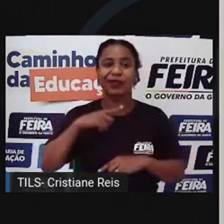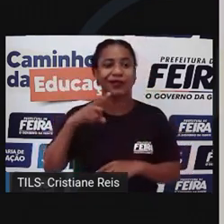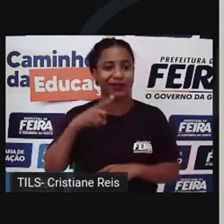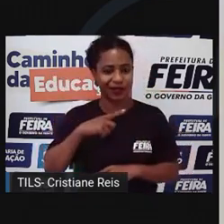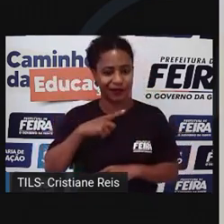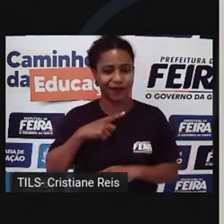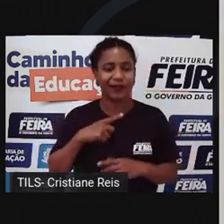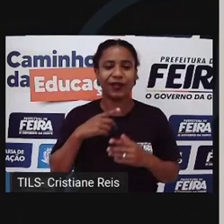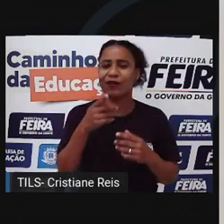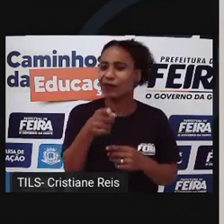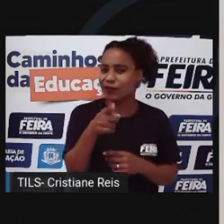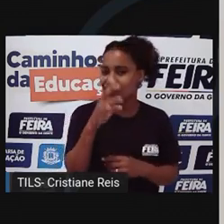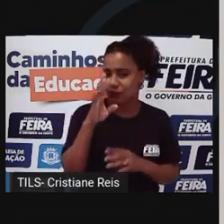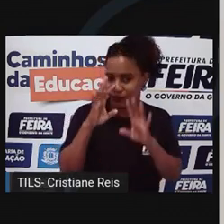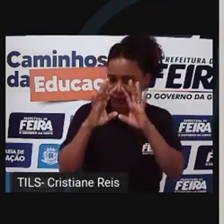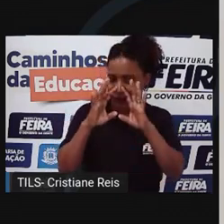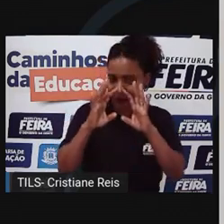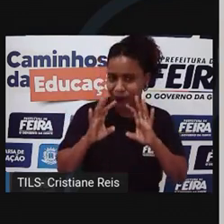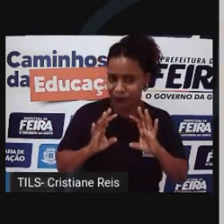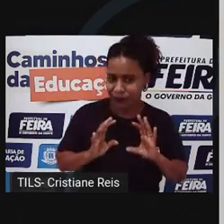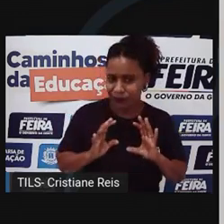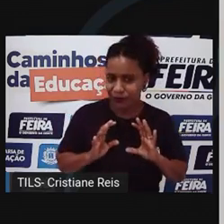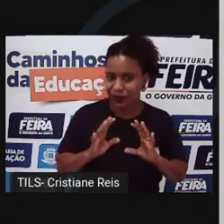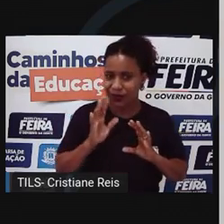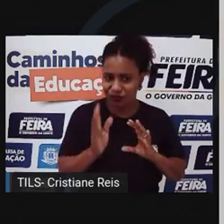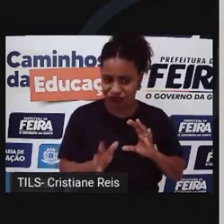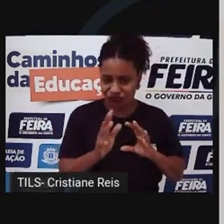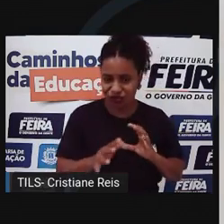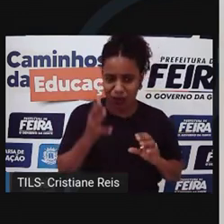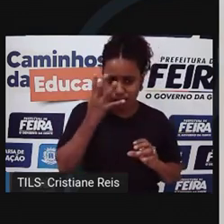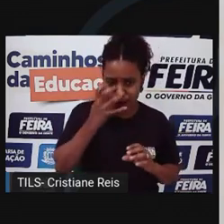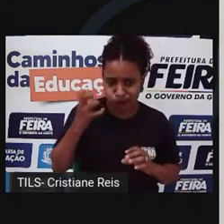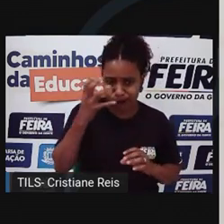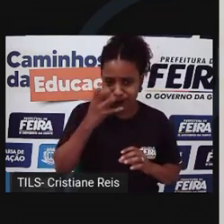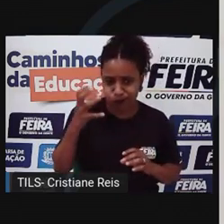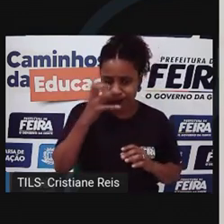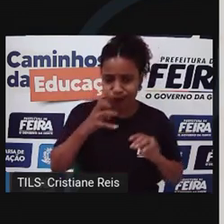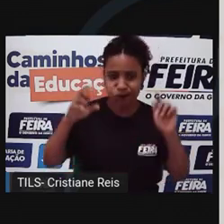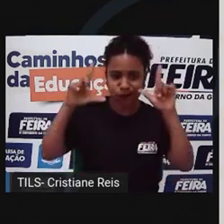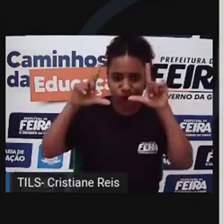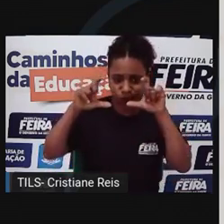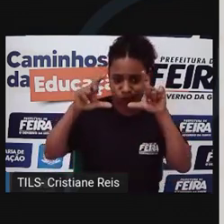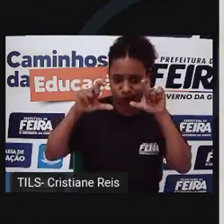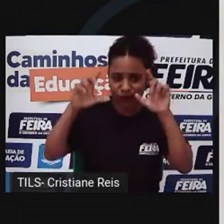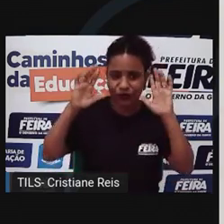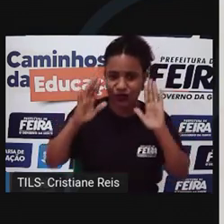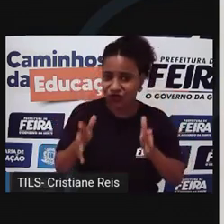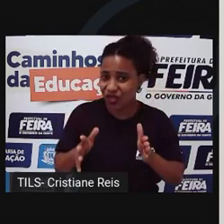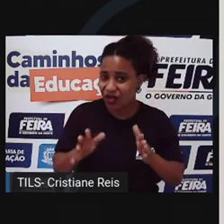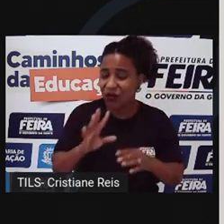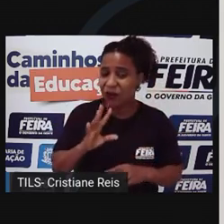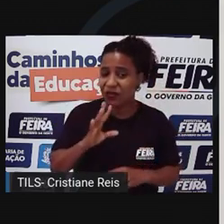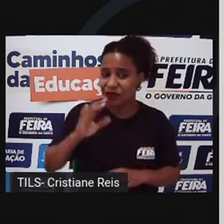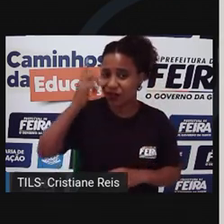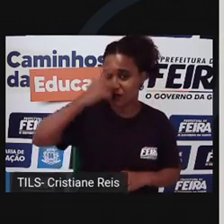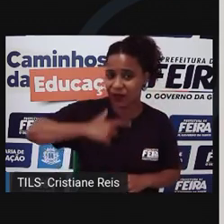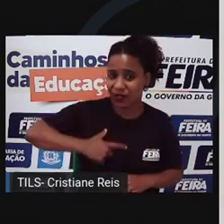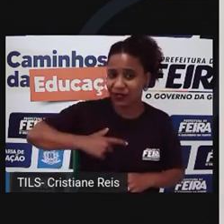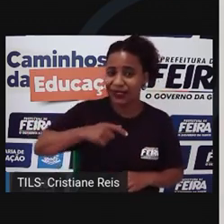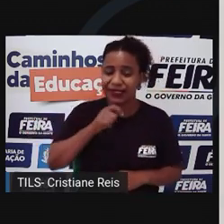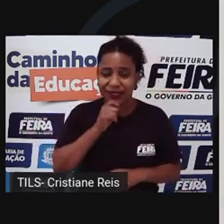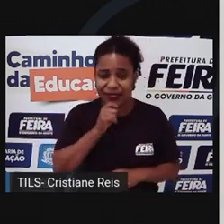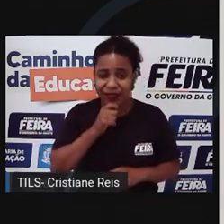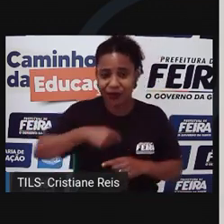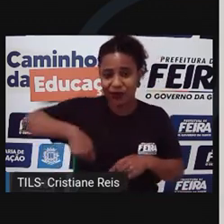que está me assistindo. Você já teve sua imagem vinculada sem a sua autorização? Sem o seu conhecimento? Foi para fins